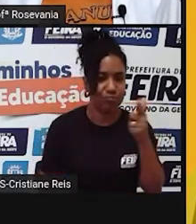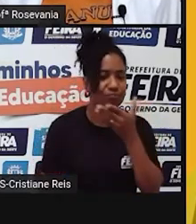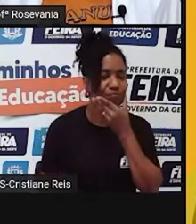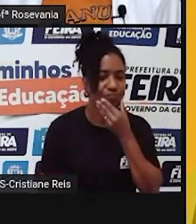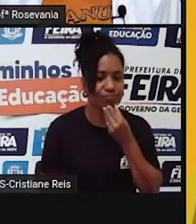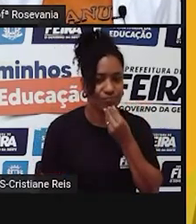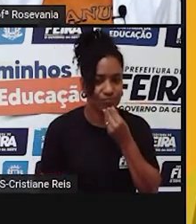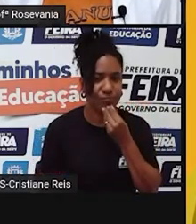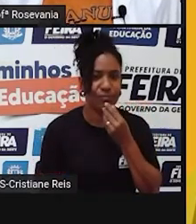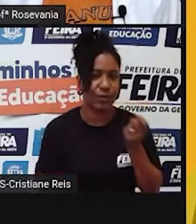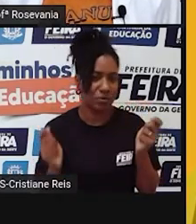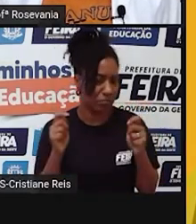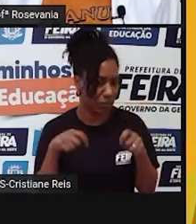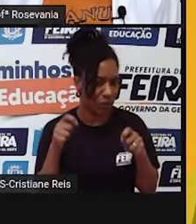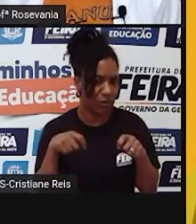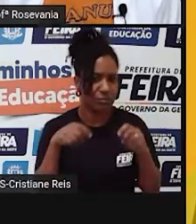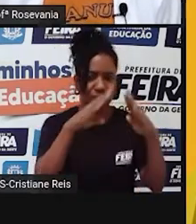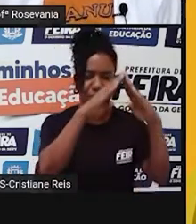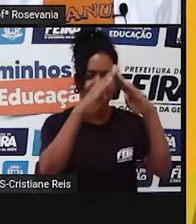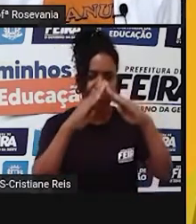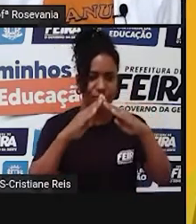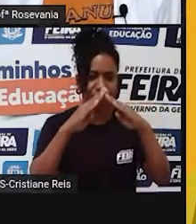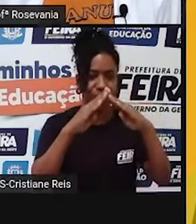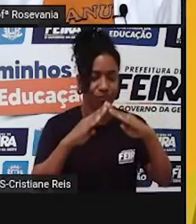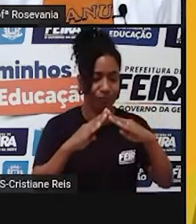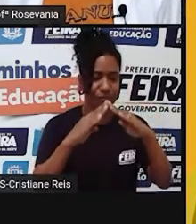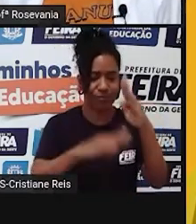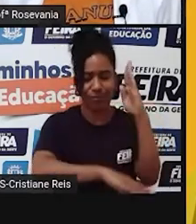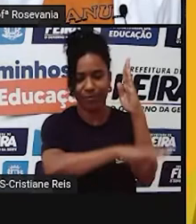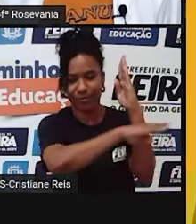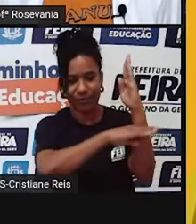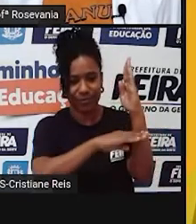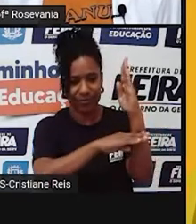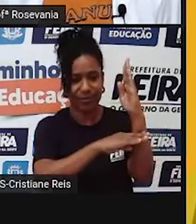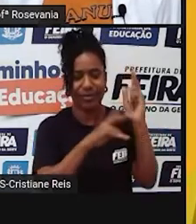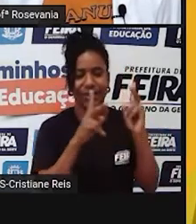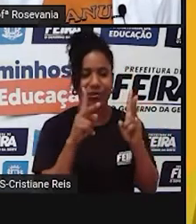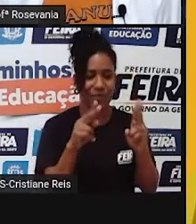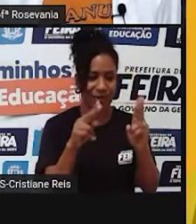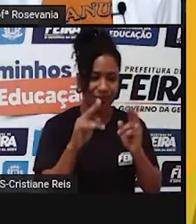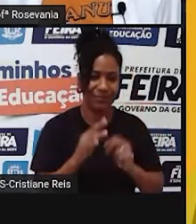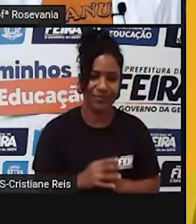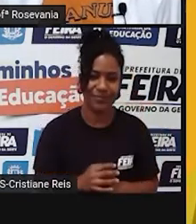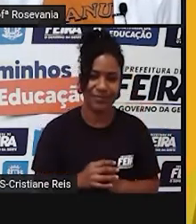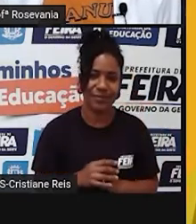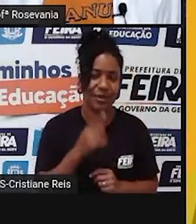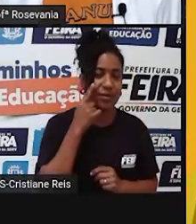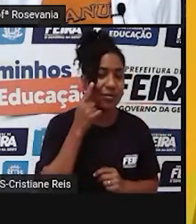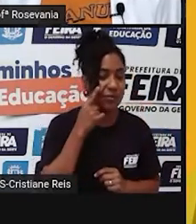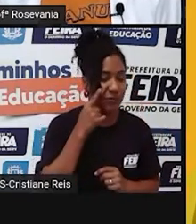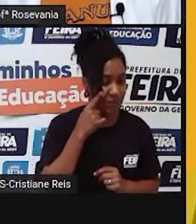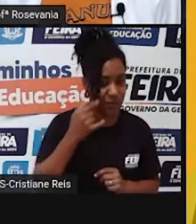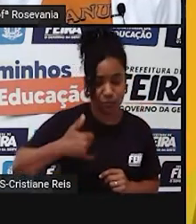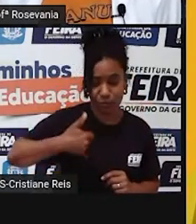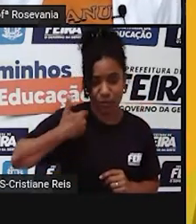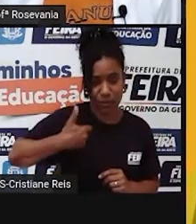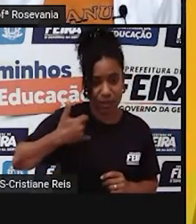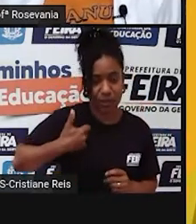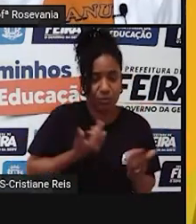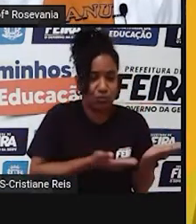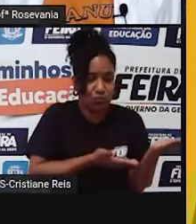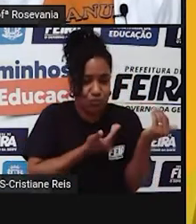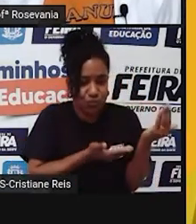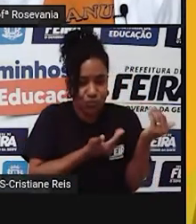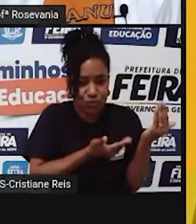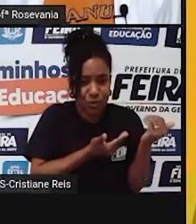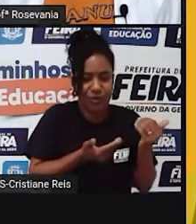não muda em nenhuma pirâmide. e também todas elas começam, né, você com a população mais jovem na base